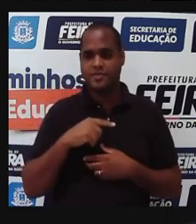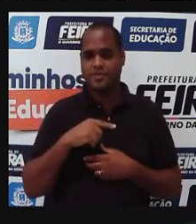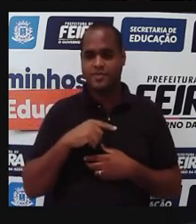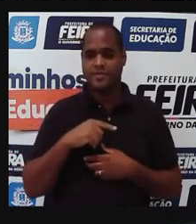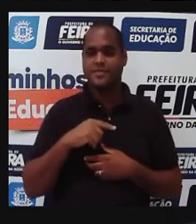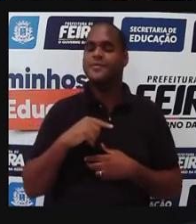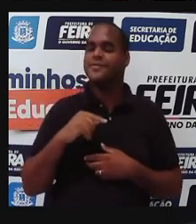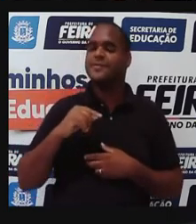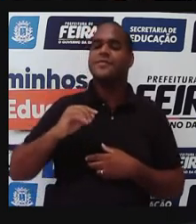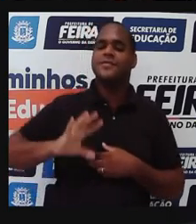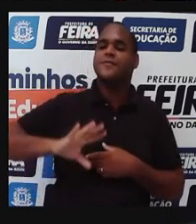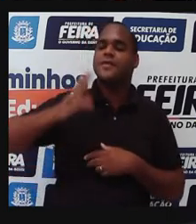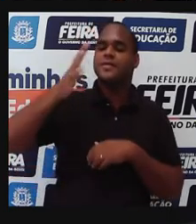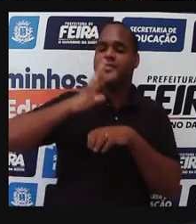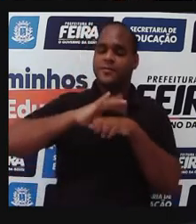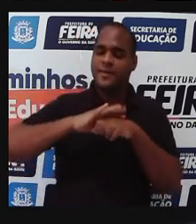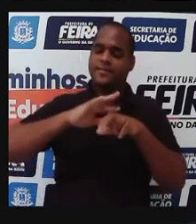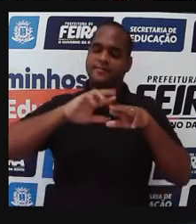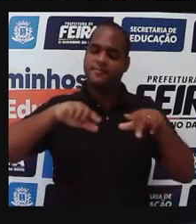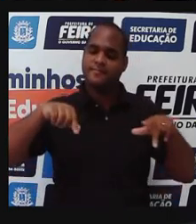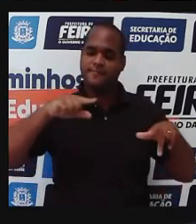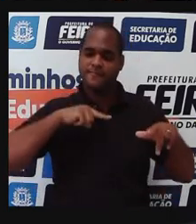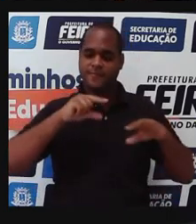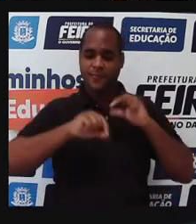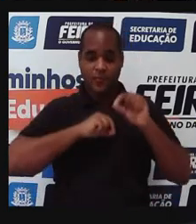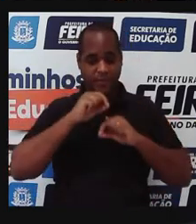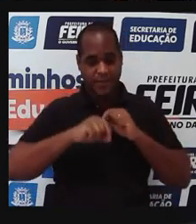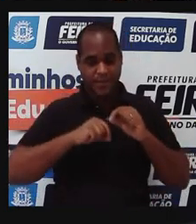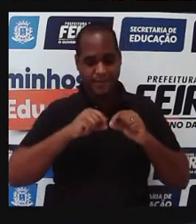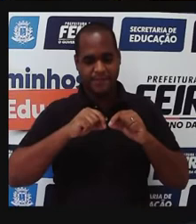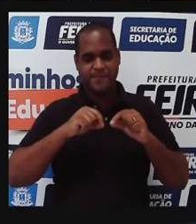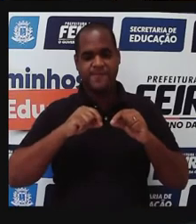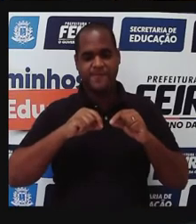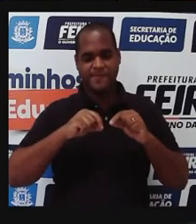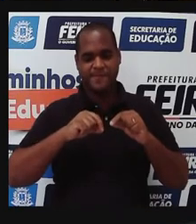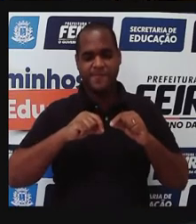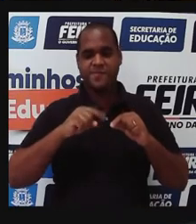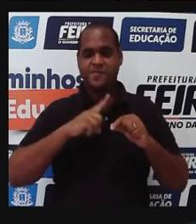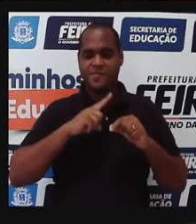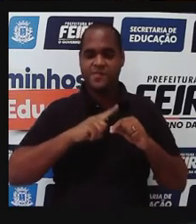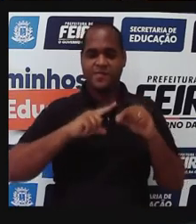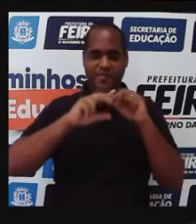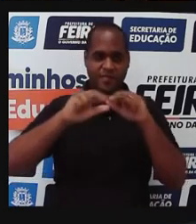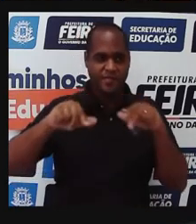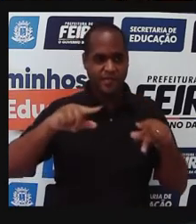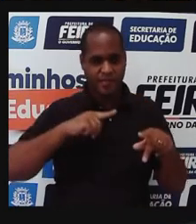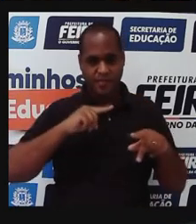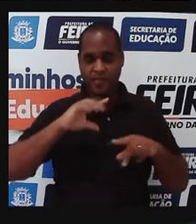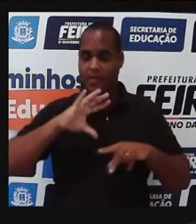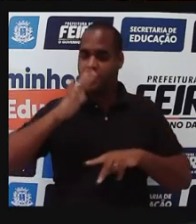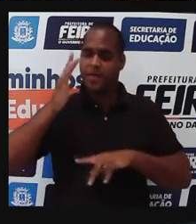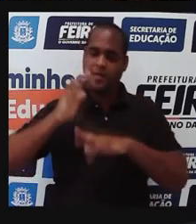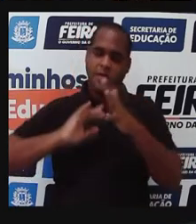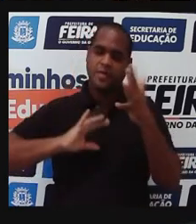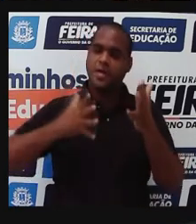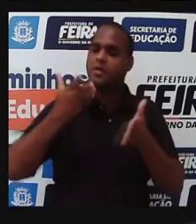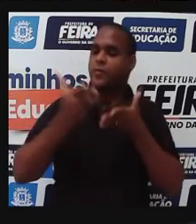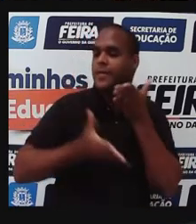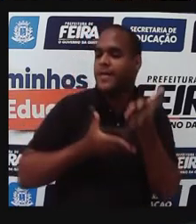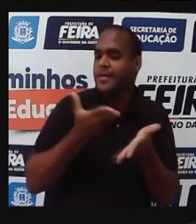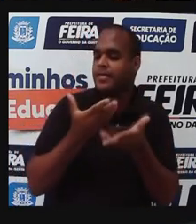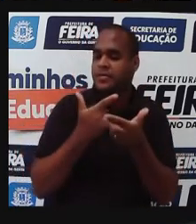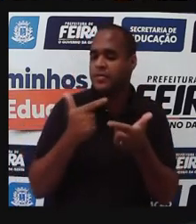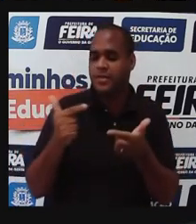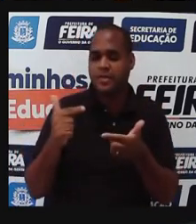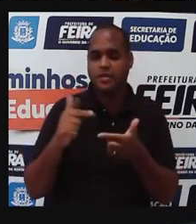que essas doenças, elas ainda não têm ou remédios, né, ou elas não são tão estudadas. Por